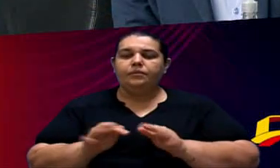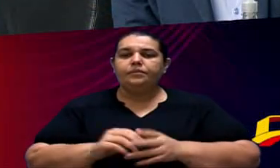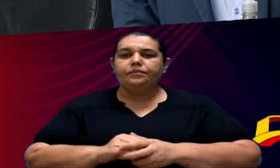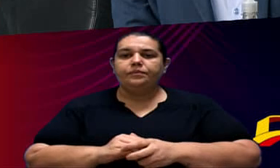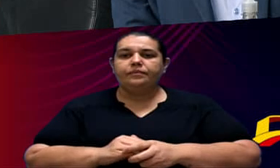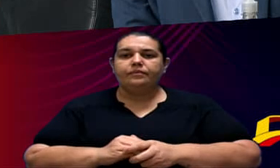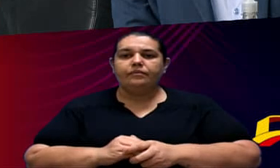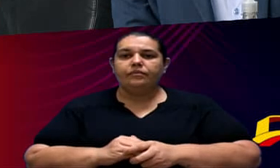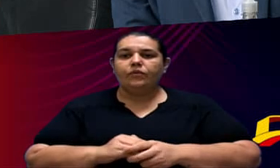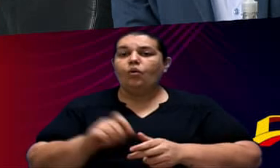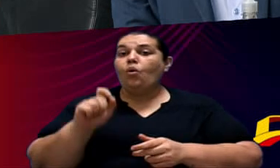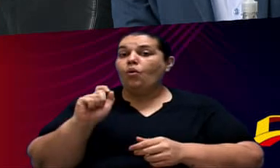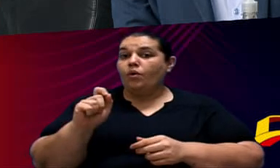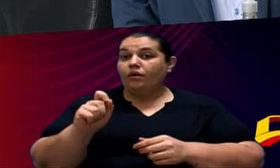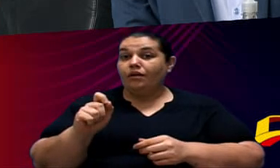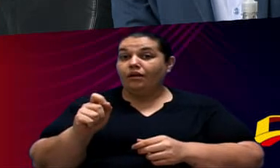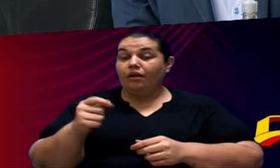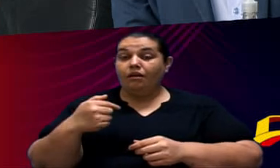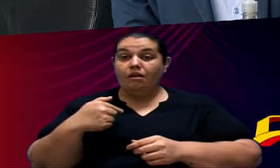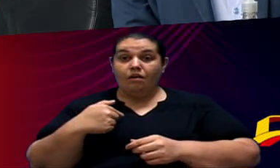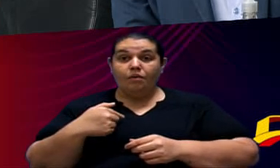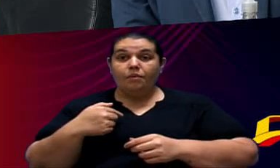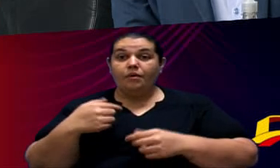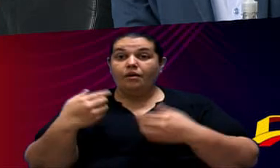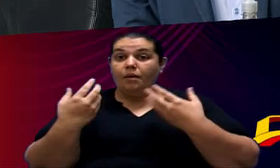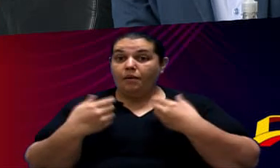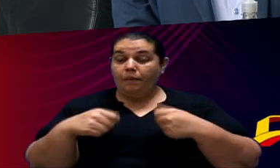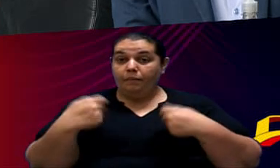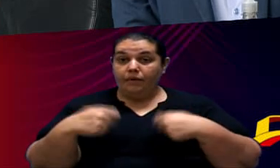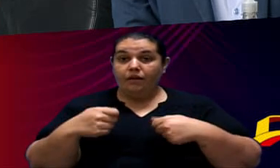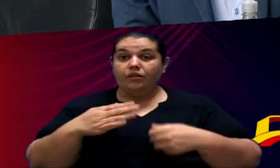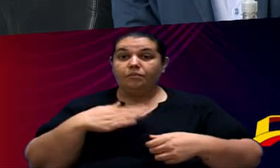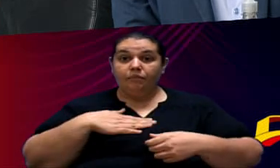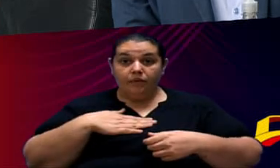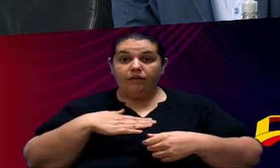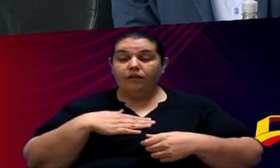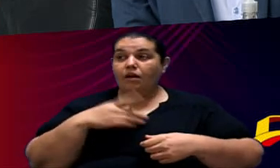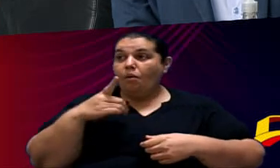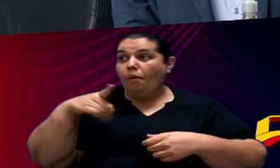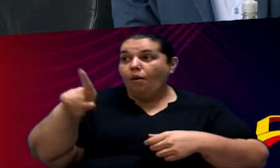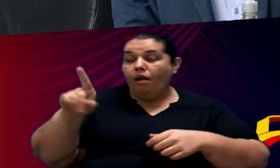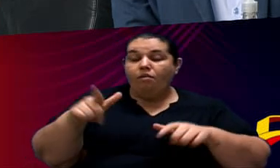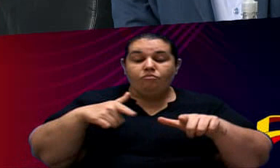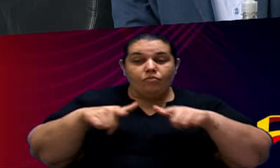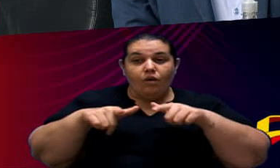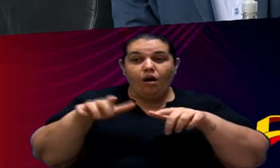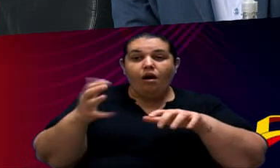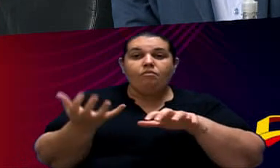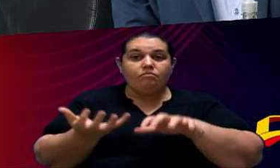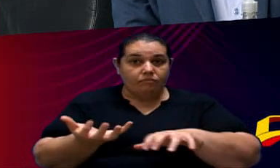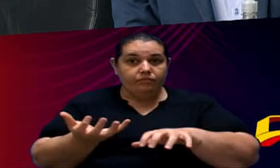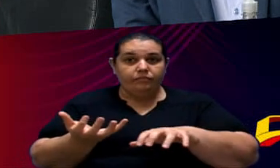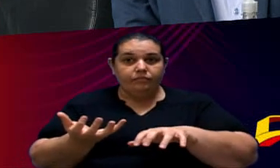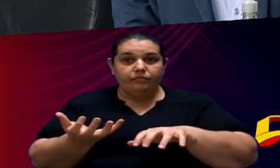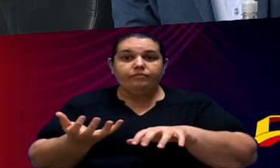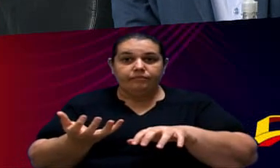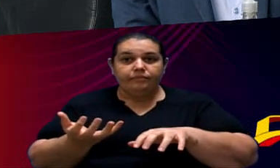O que Depender De nosso Trabalho Em Brasília Nós Enterraremos